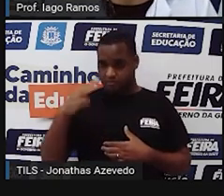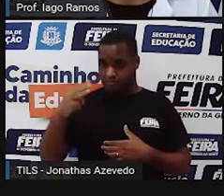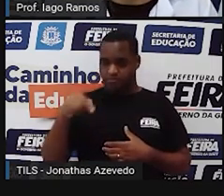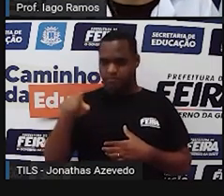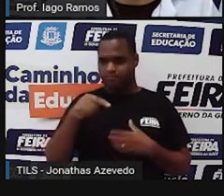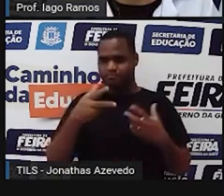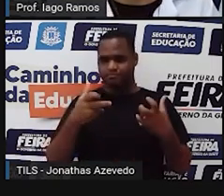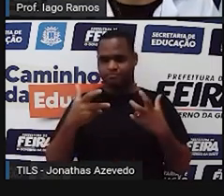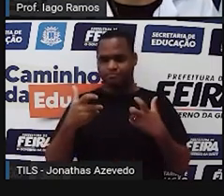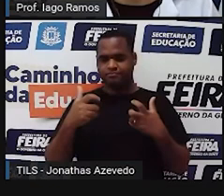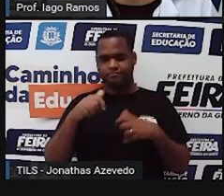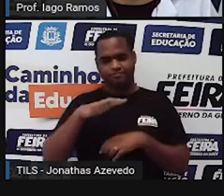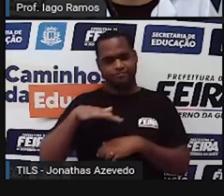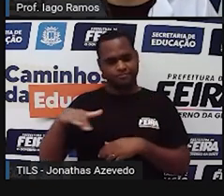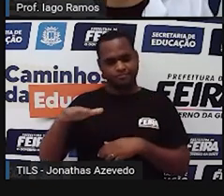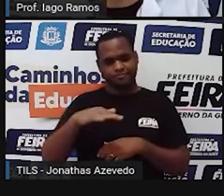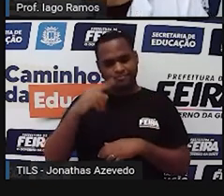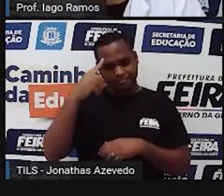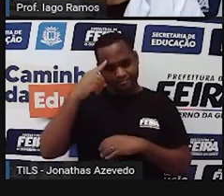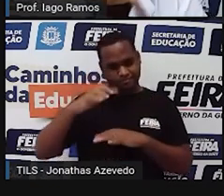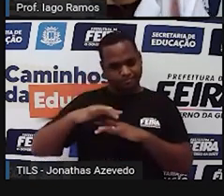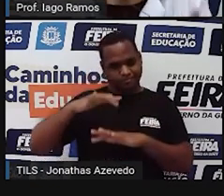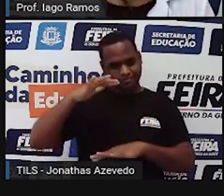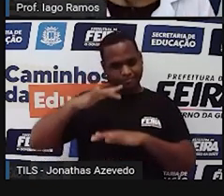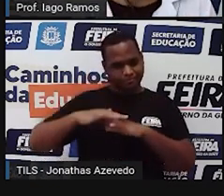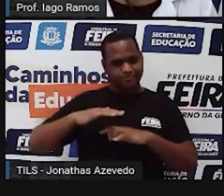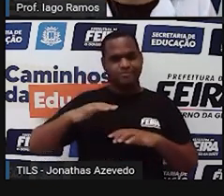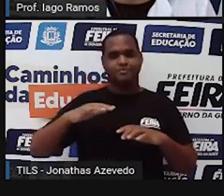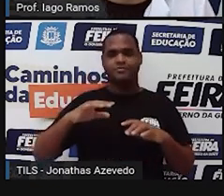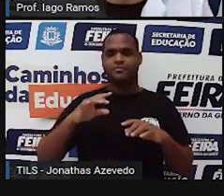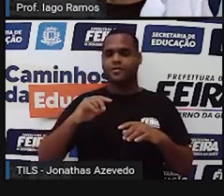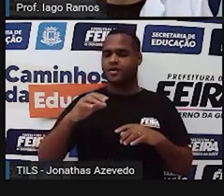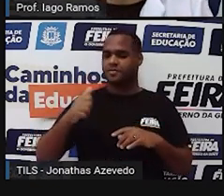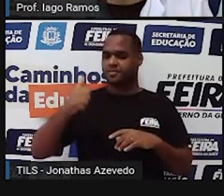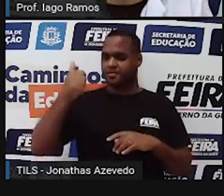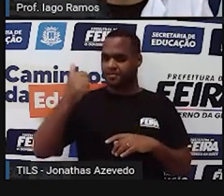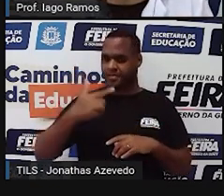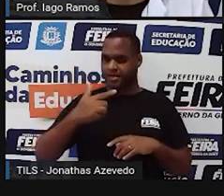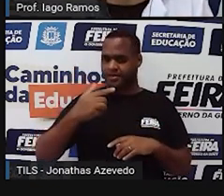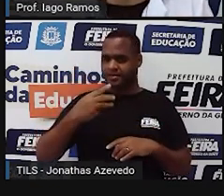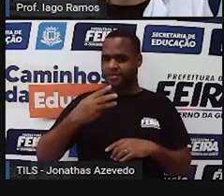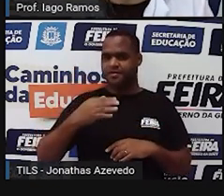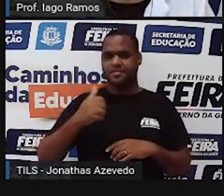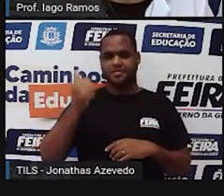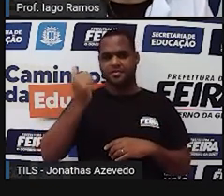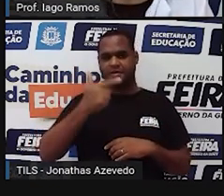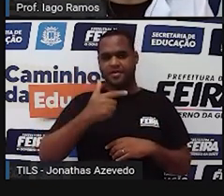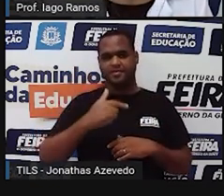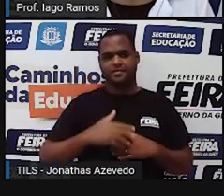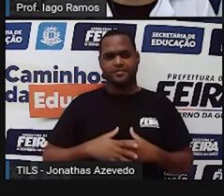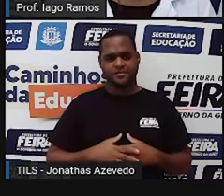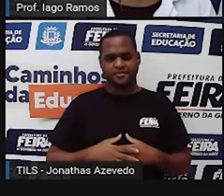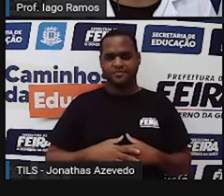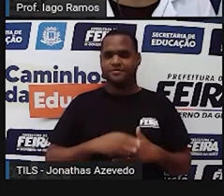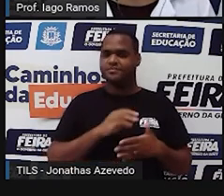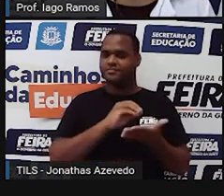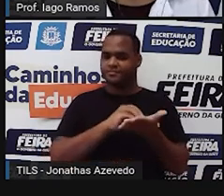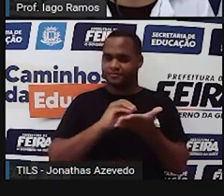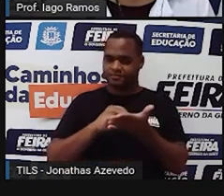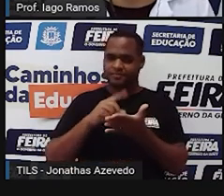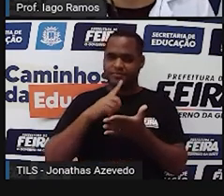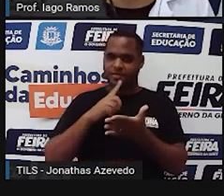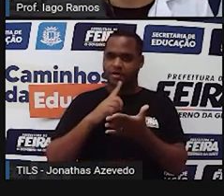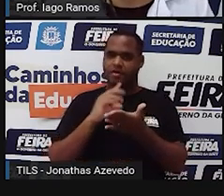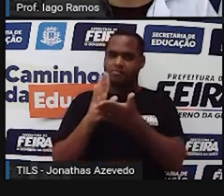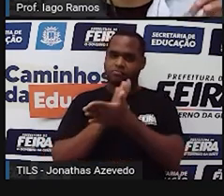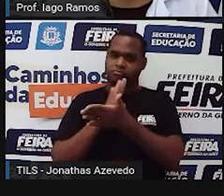que o reservatório de Paulo Afonso 3 é maior do que de Paulo Afonso 2. Mas, ainda tem usinas ali, tem